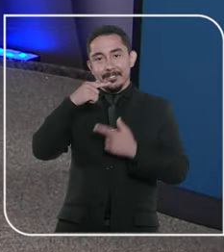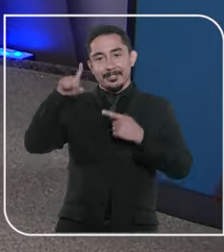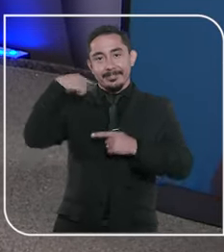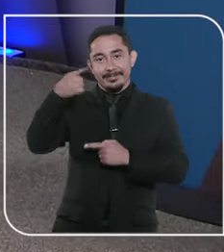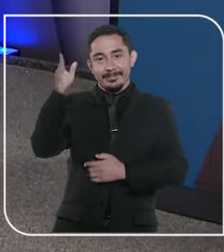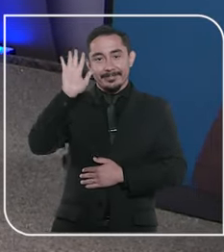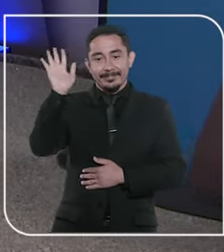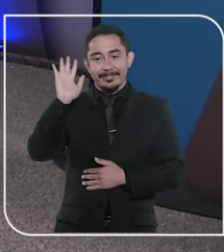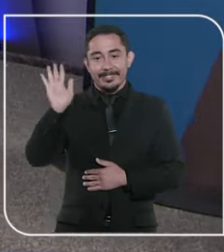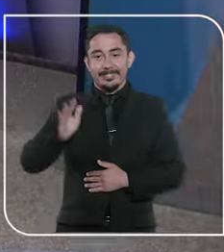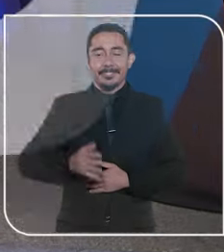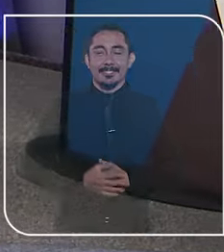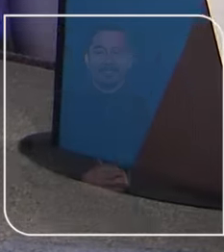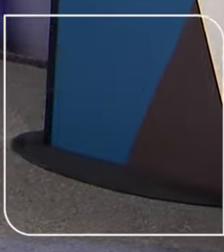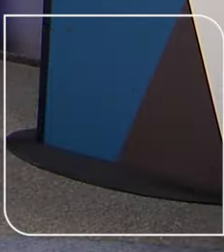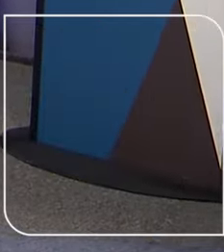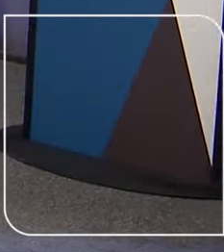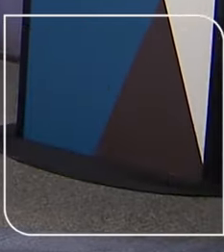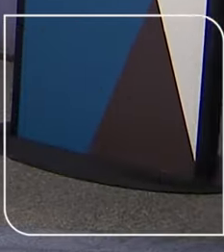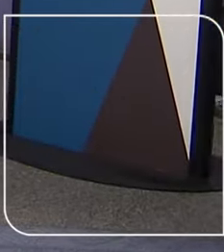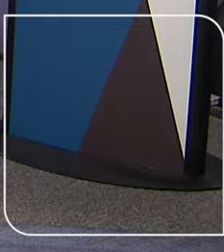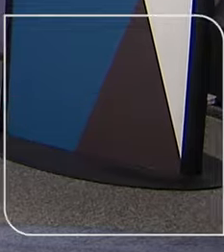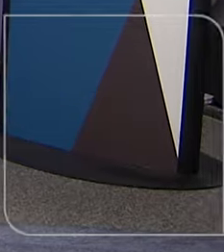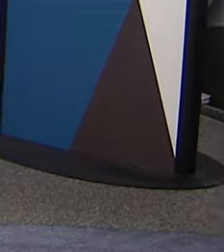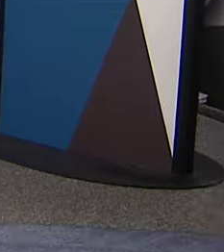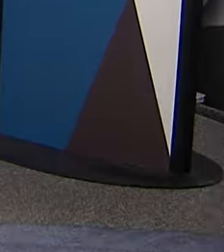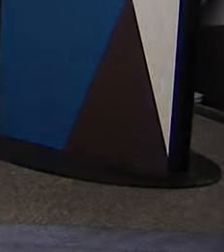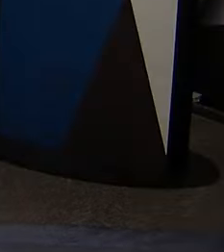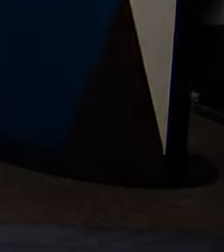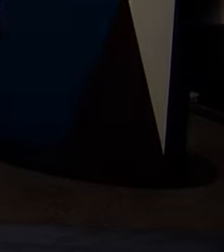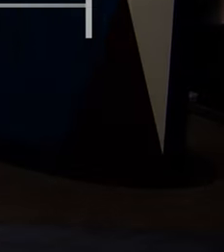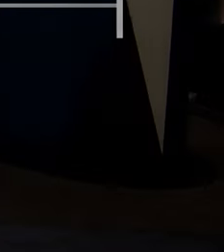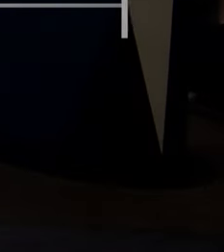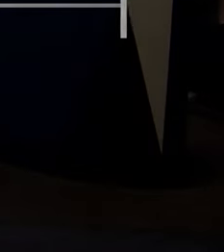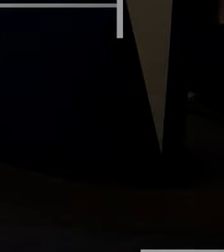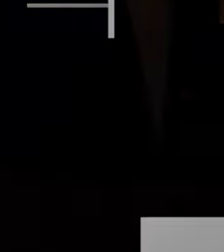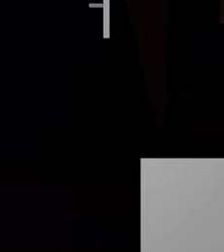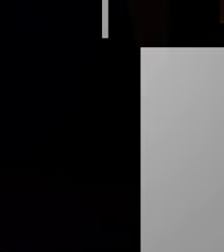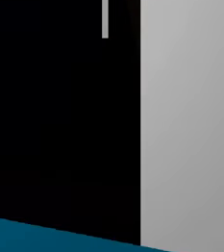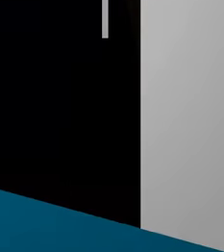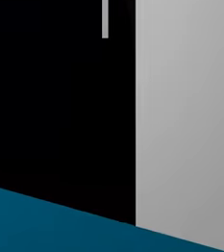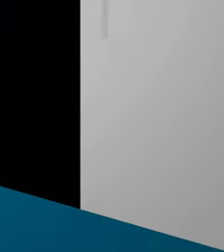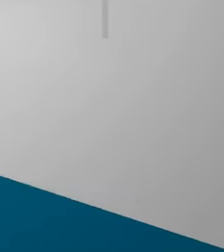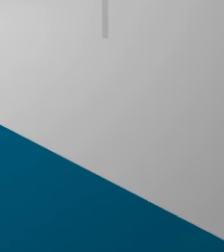STJ. Até semana que vem. Tchau, tchau. Tchau.